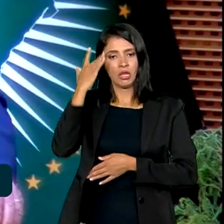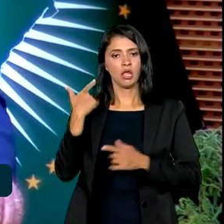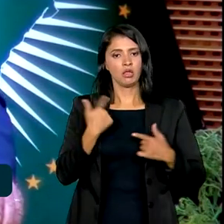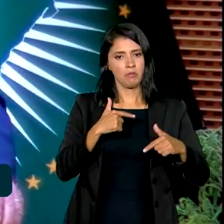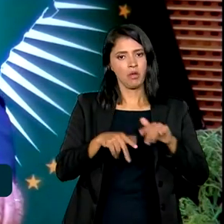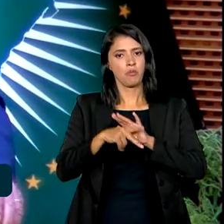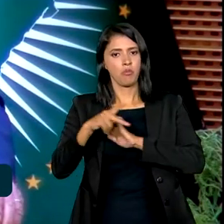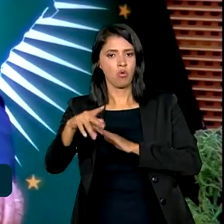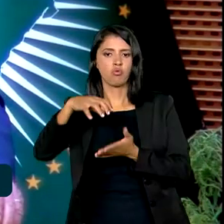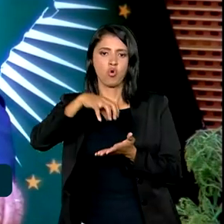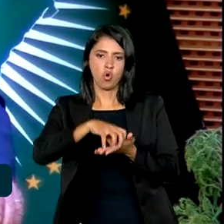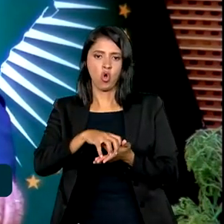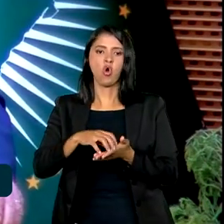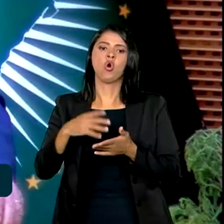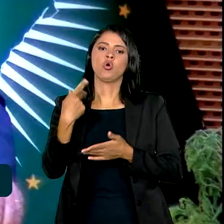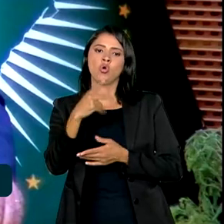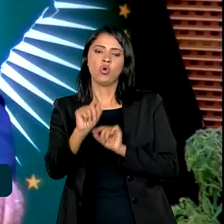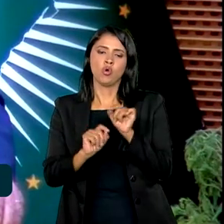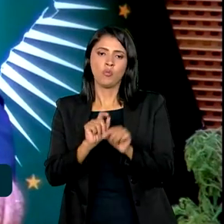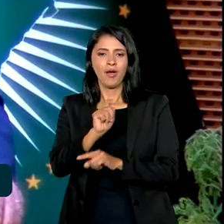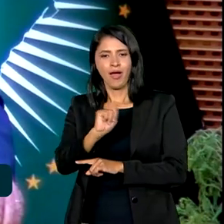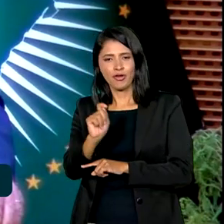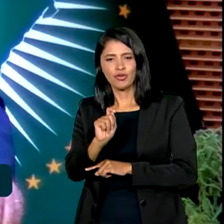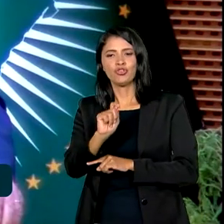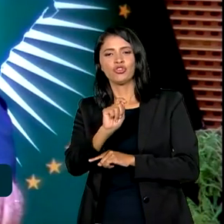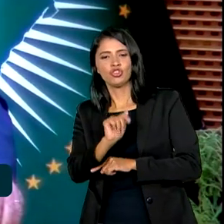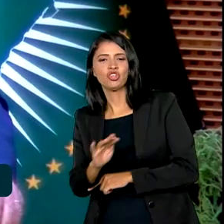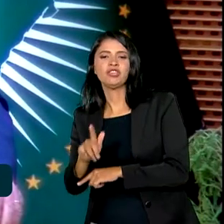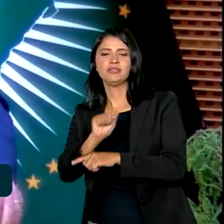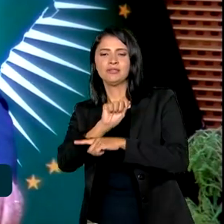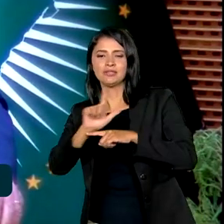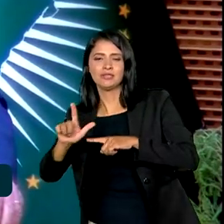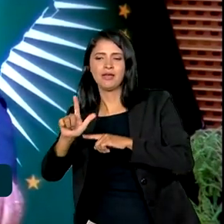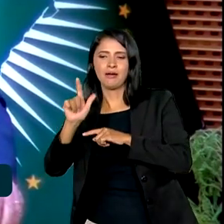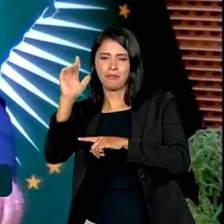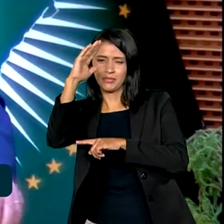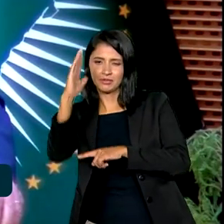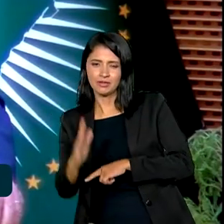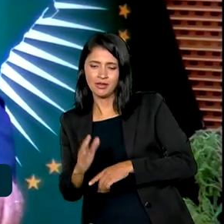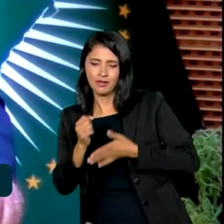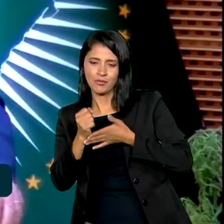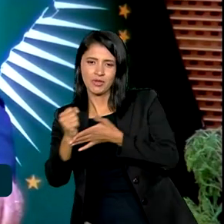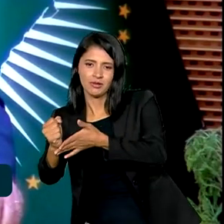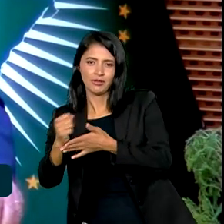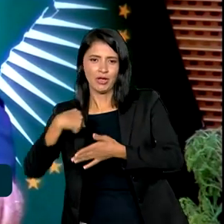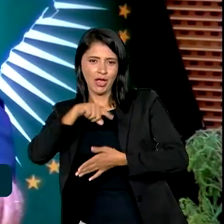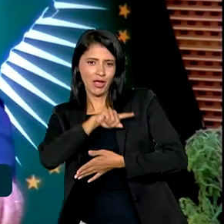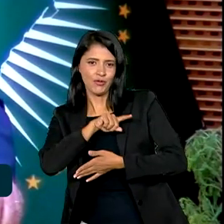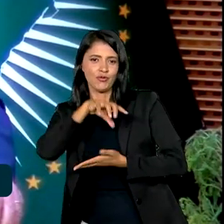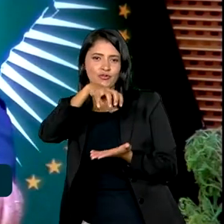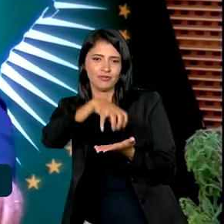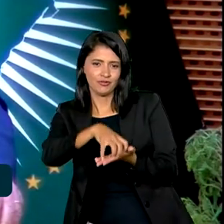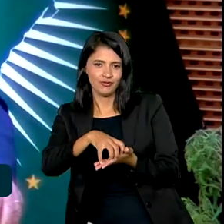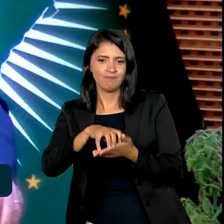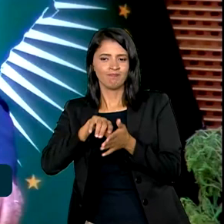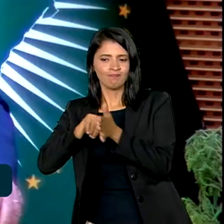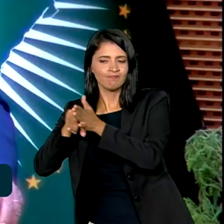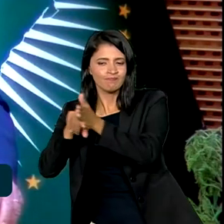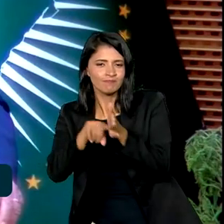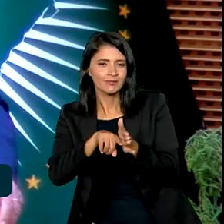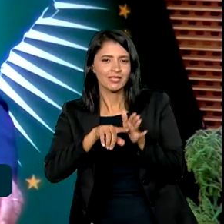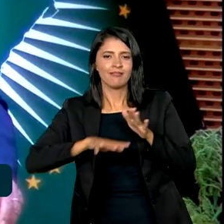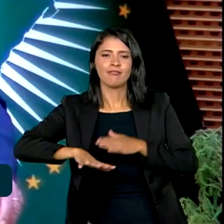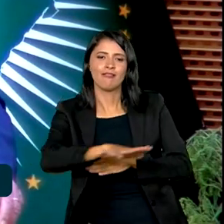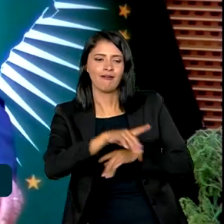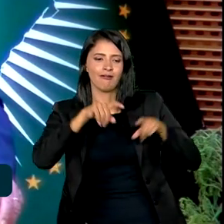governamentais, como a Agência Brasileira de Cooperação, a nossa Empresa Brasileira de Pesquisa na Agricultura e o